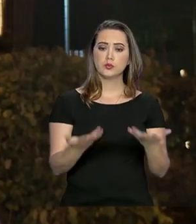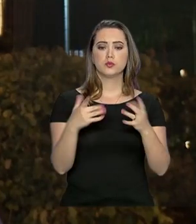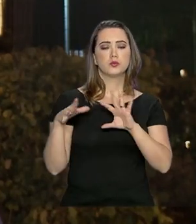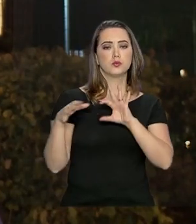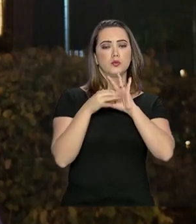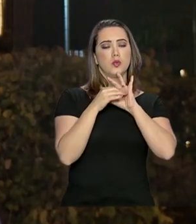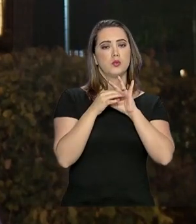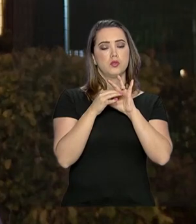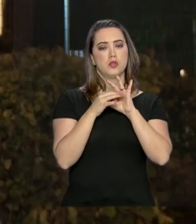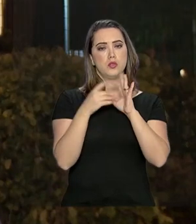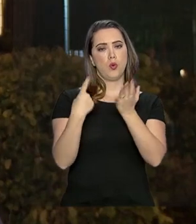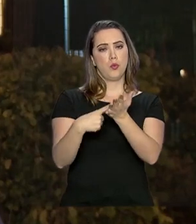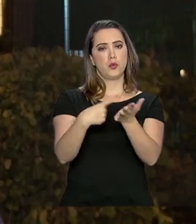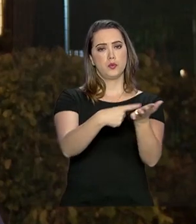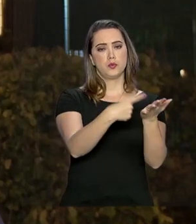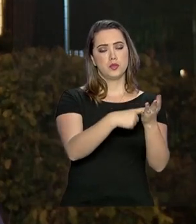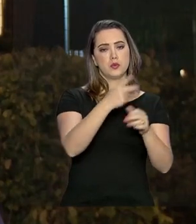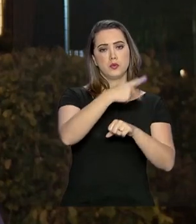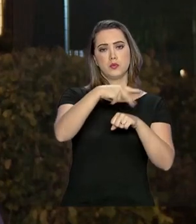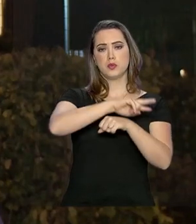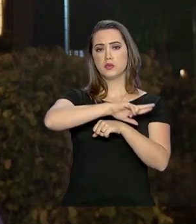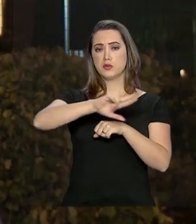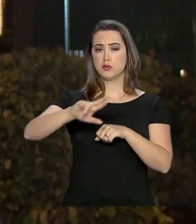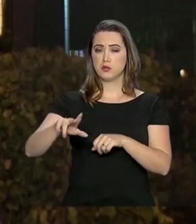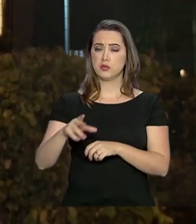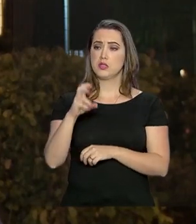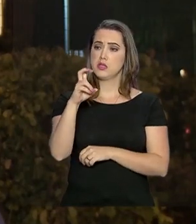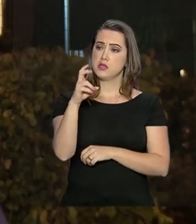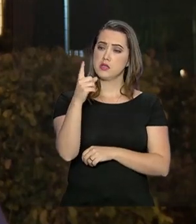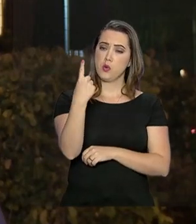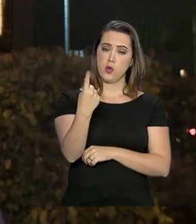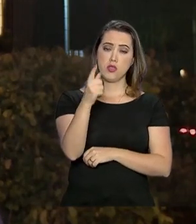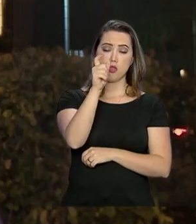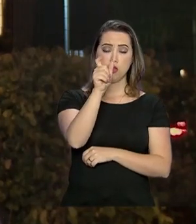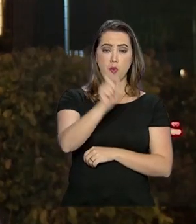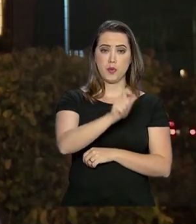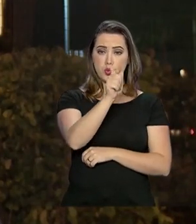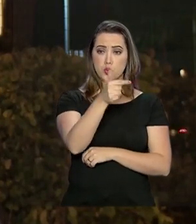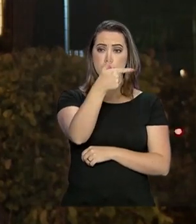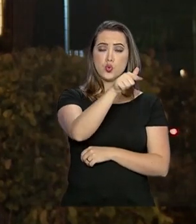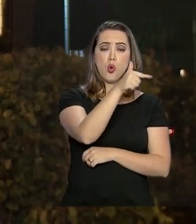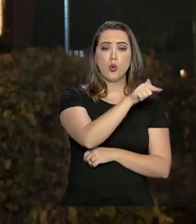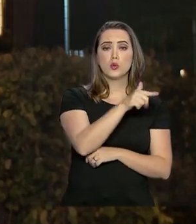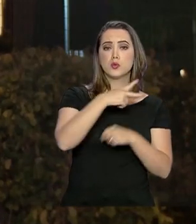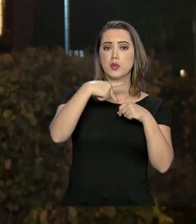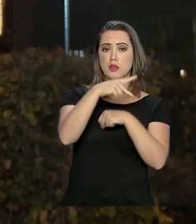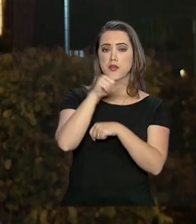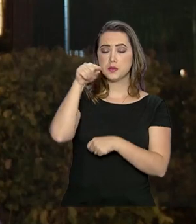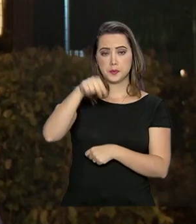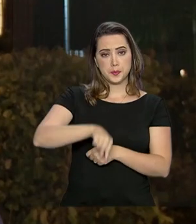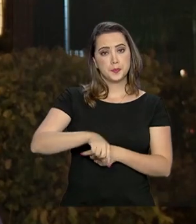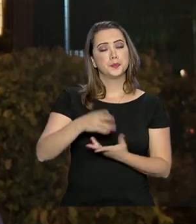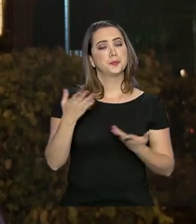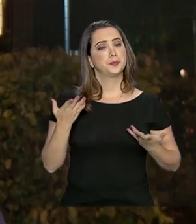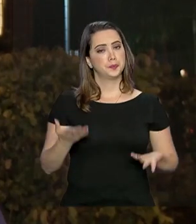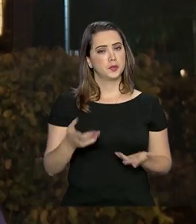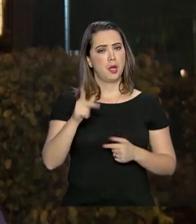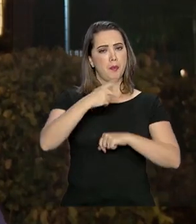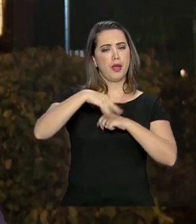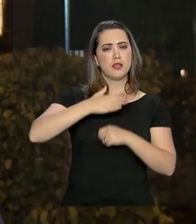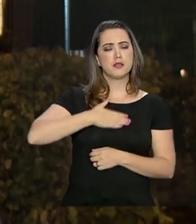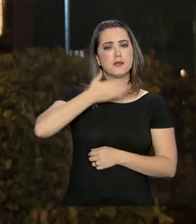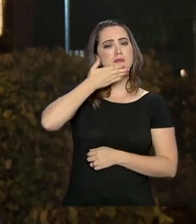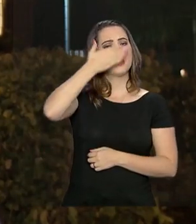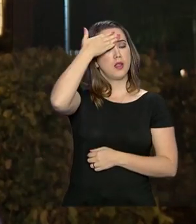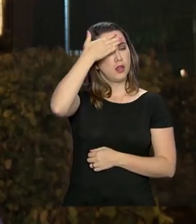parcerias comerciais. Ao todo, 51 embaixadores de países árabes participam deste evento. São países